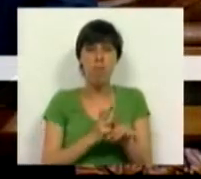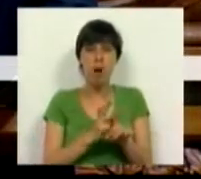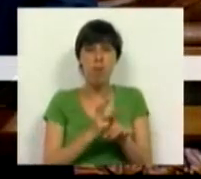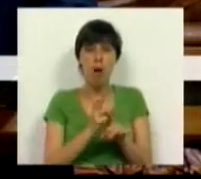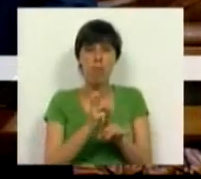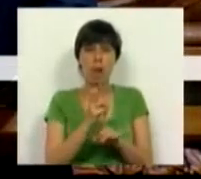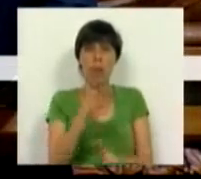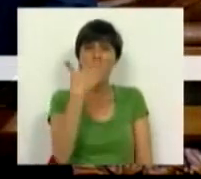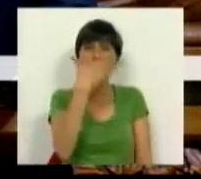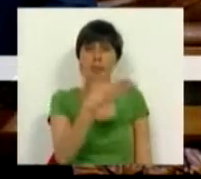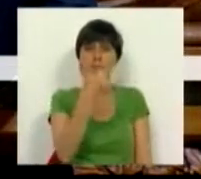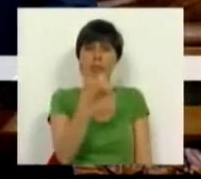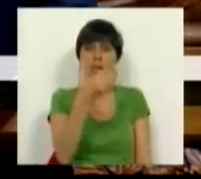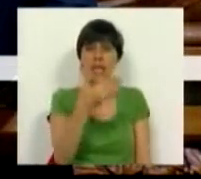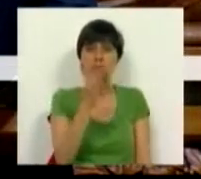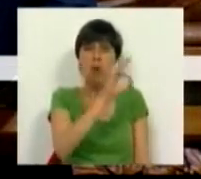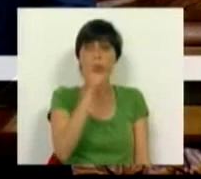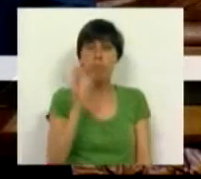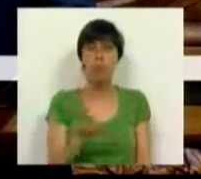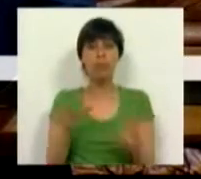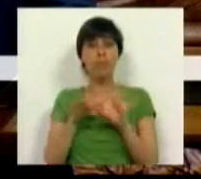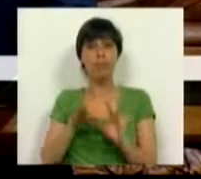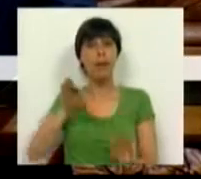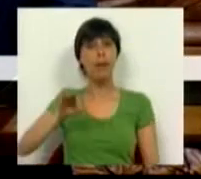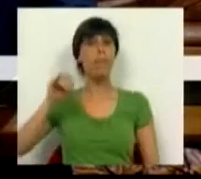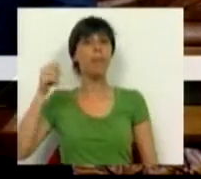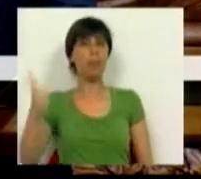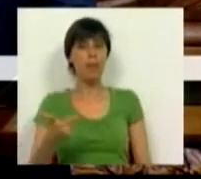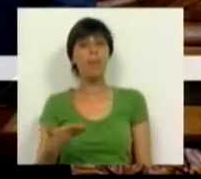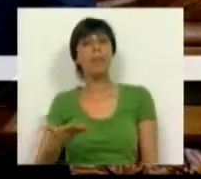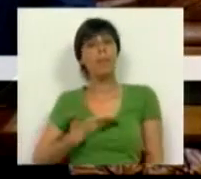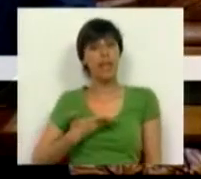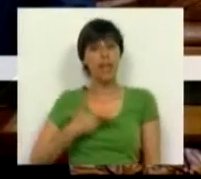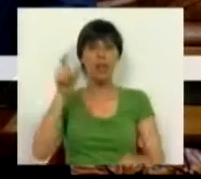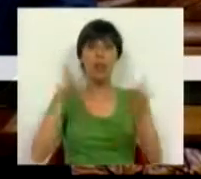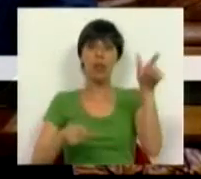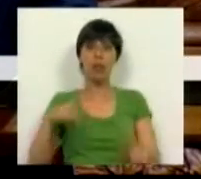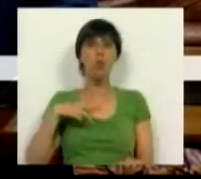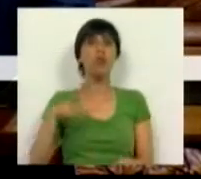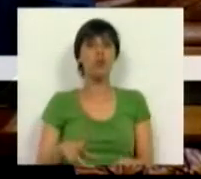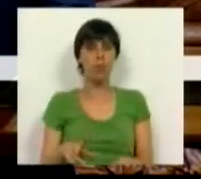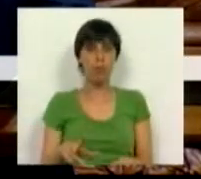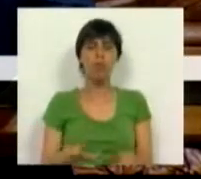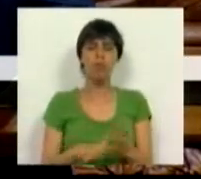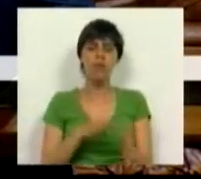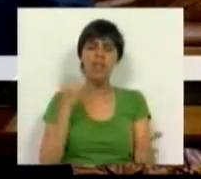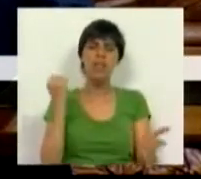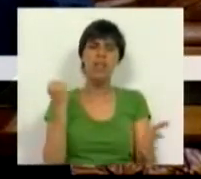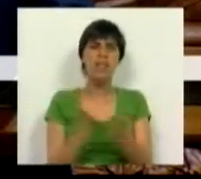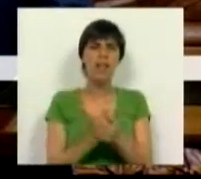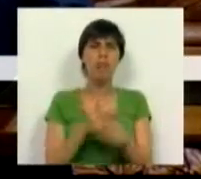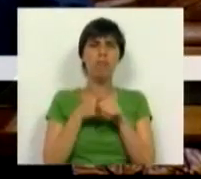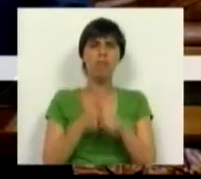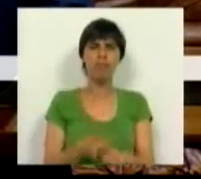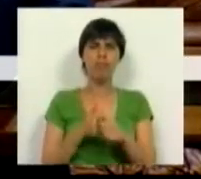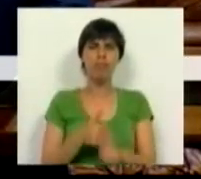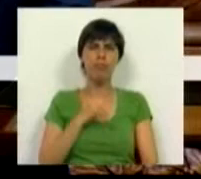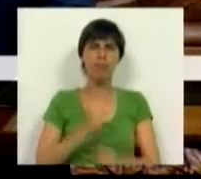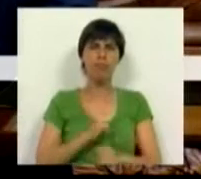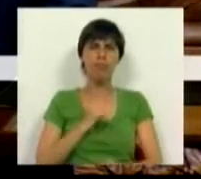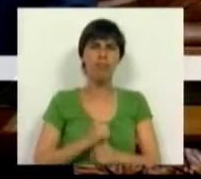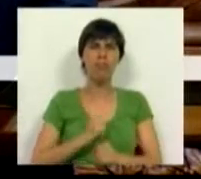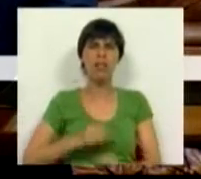para 127% do PIB, dívida que os portugueses, que sempre foram honrados e